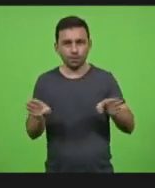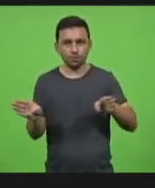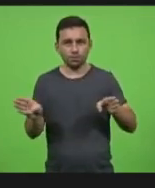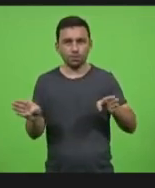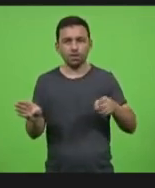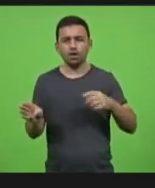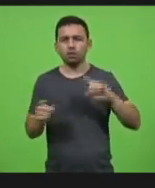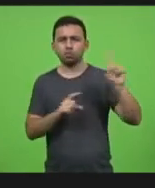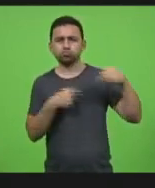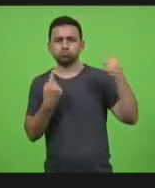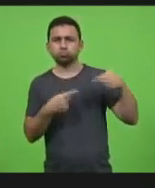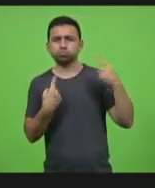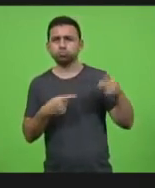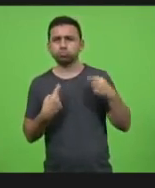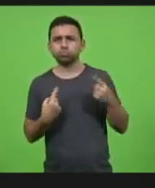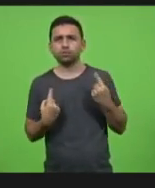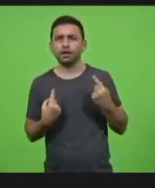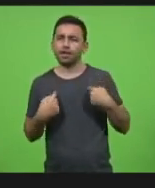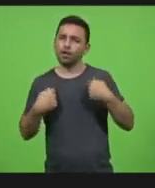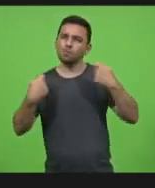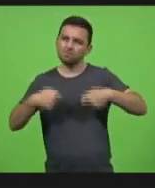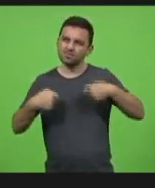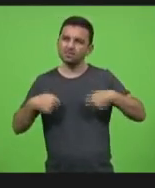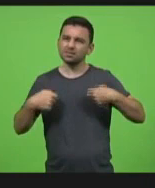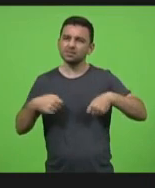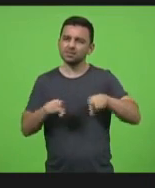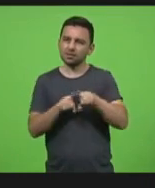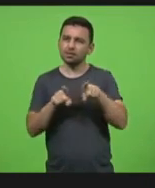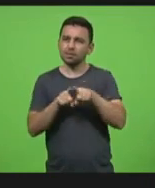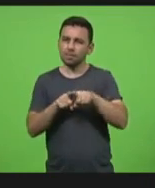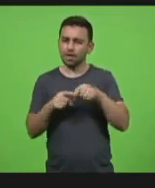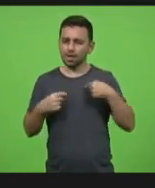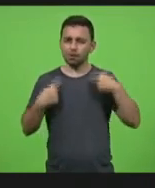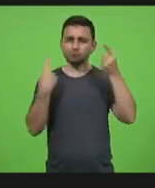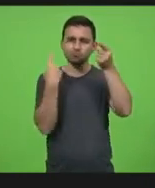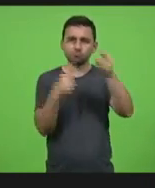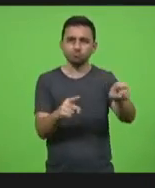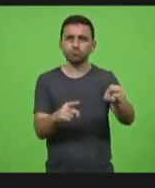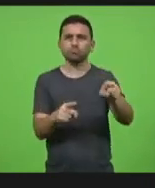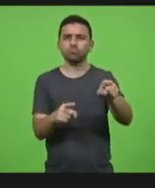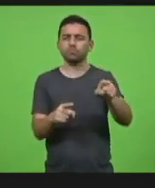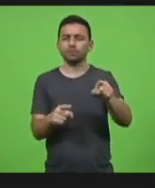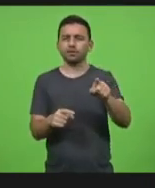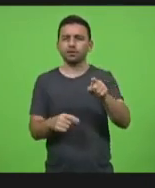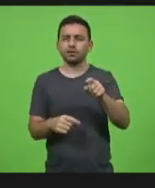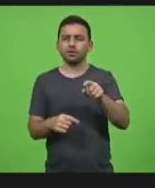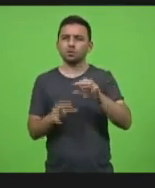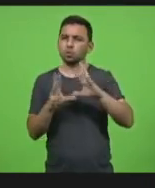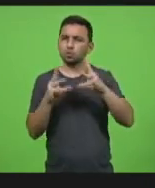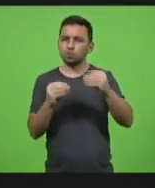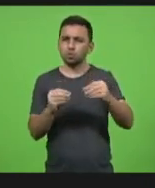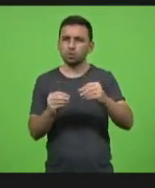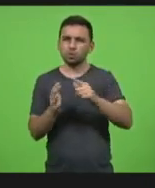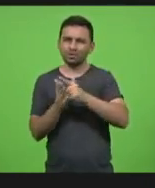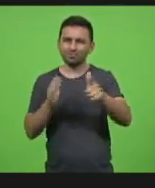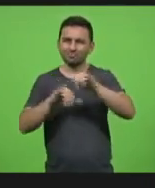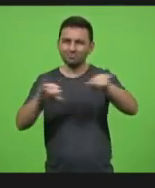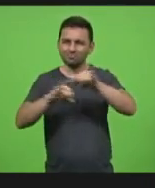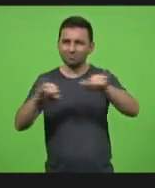porrada então mereço dar uma porradinha também a imprensa não pode não pode